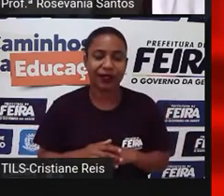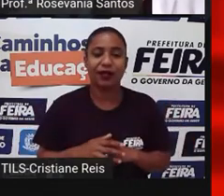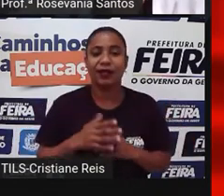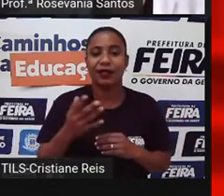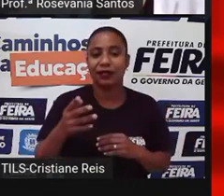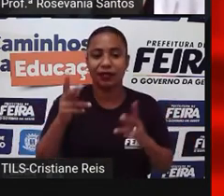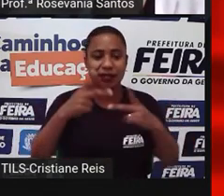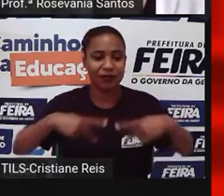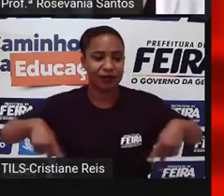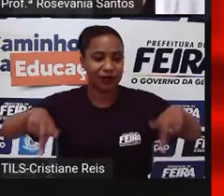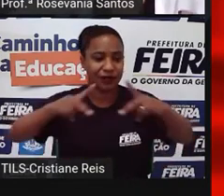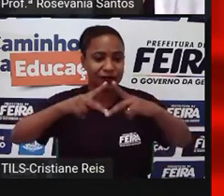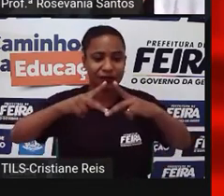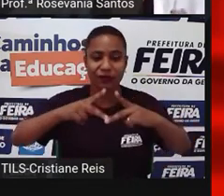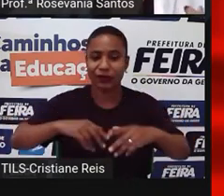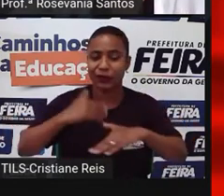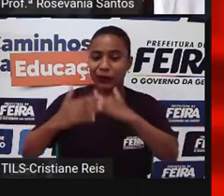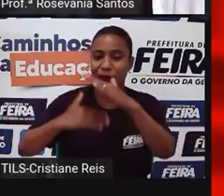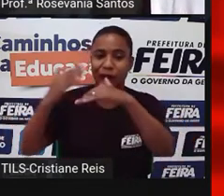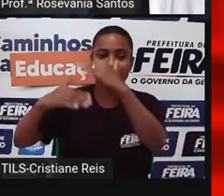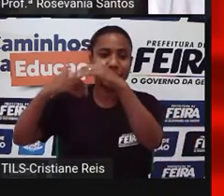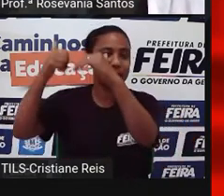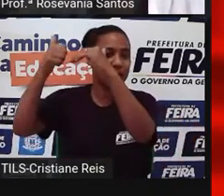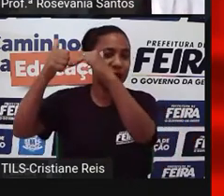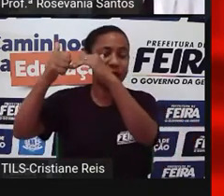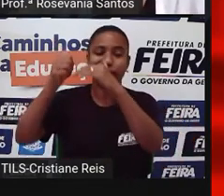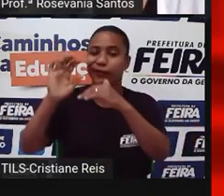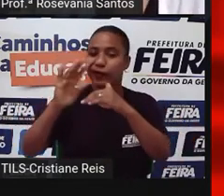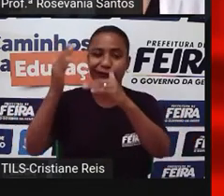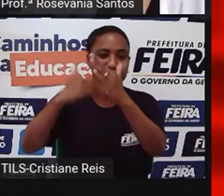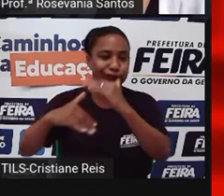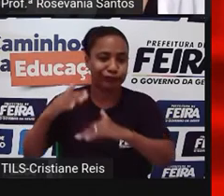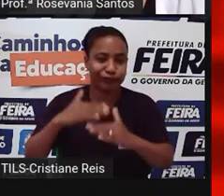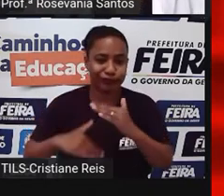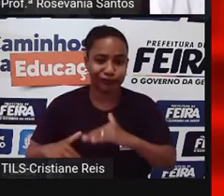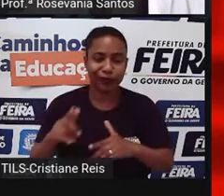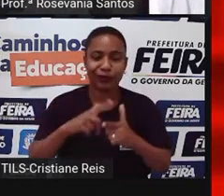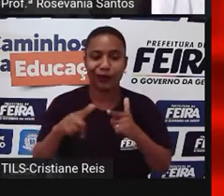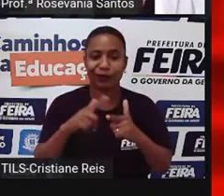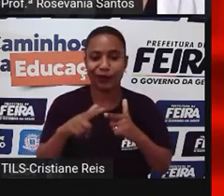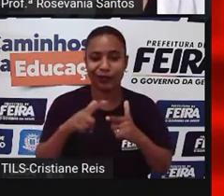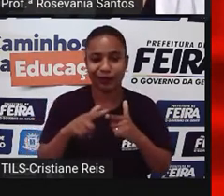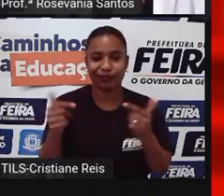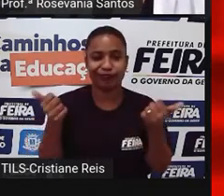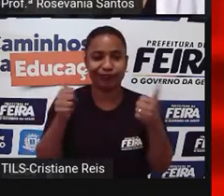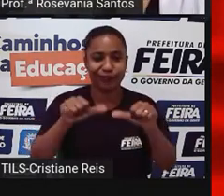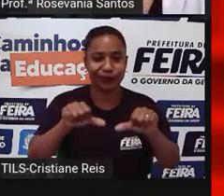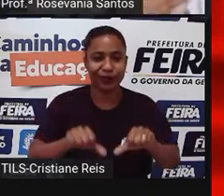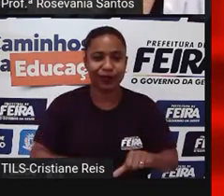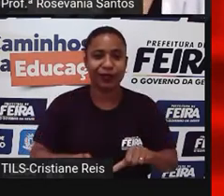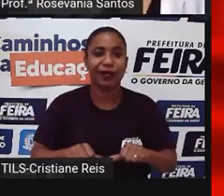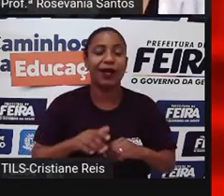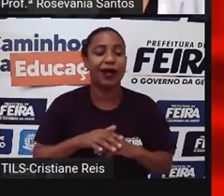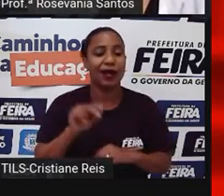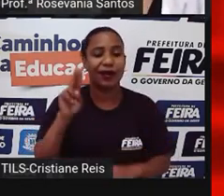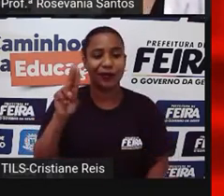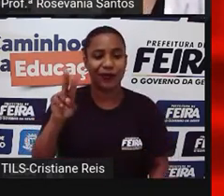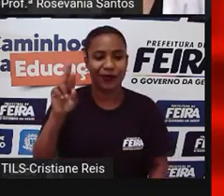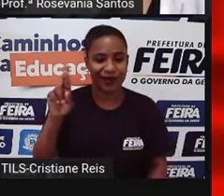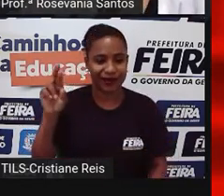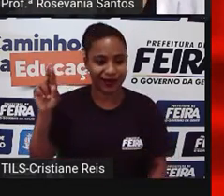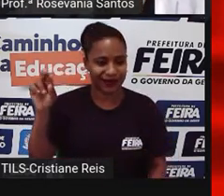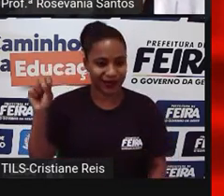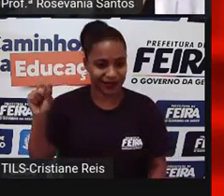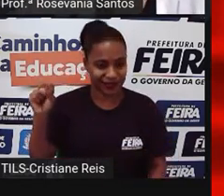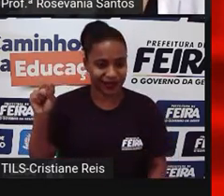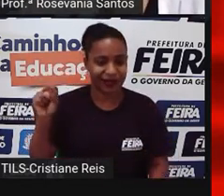jeito que eles esperavam e enfrentaram muitos problemas econômicos. E veio ao fim, né, da União Soviética e a partir do momento que encerrou a